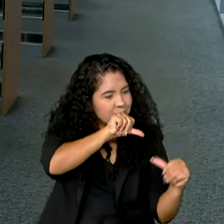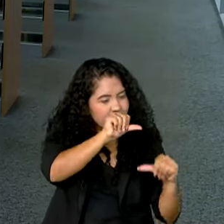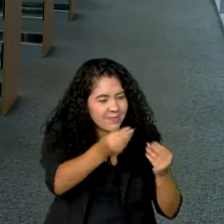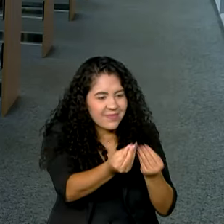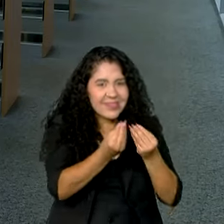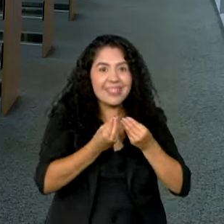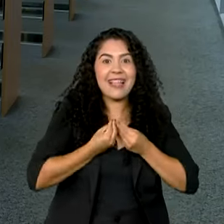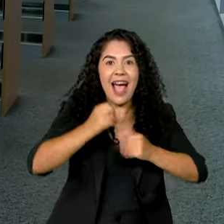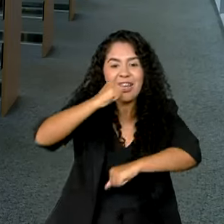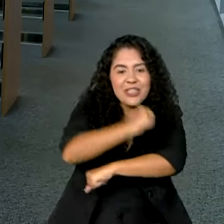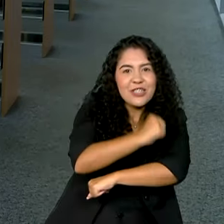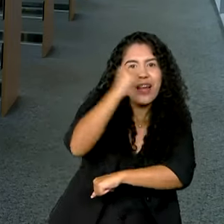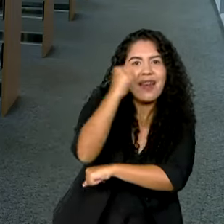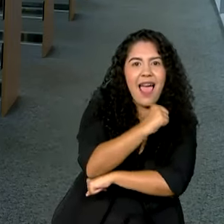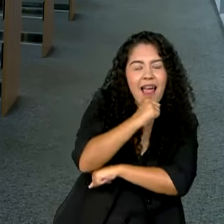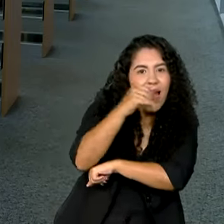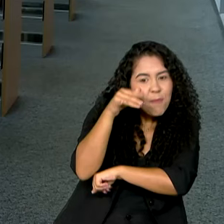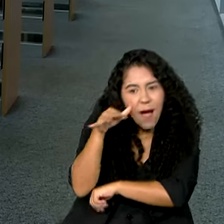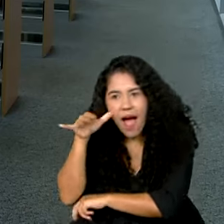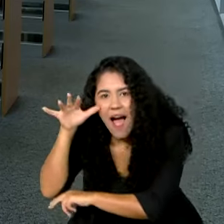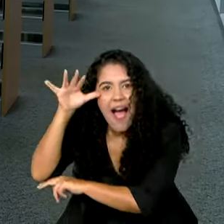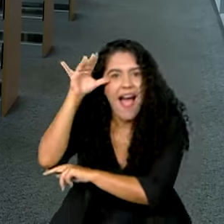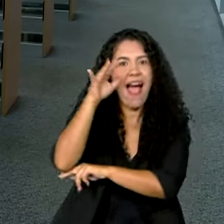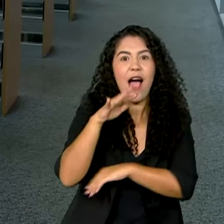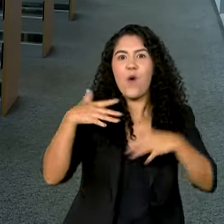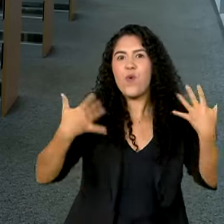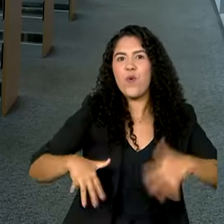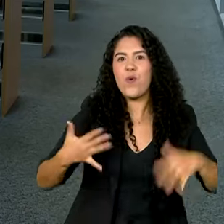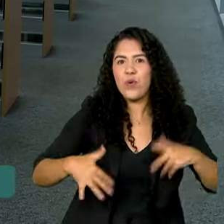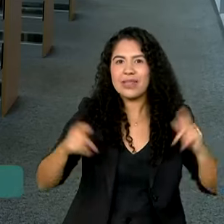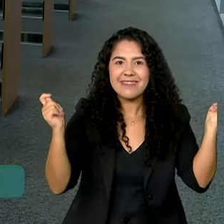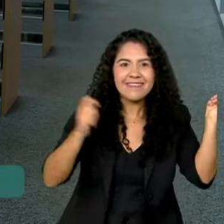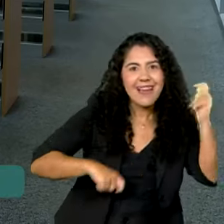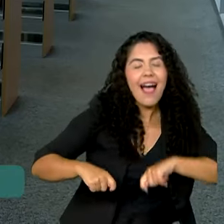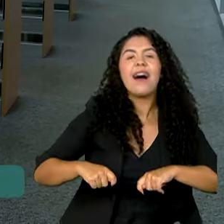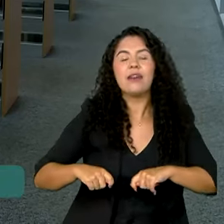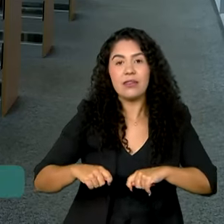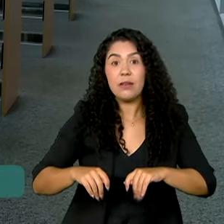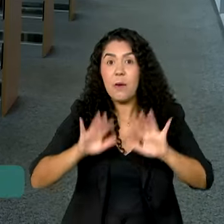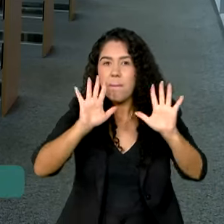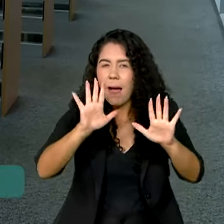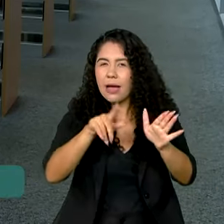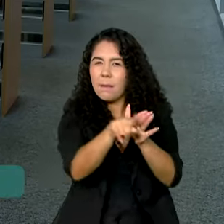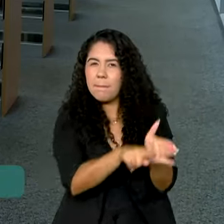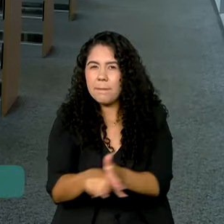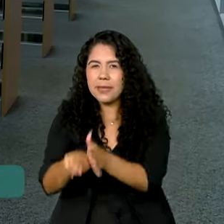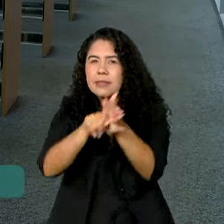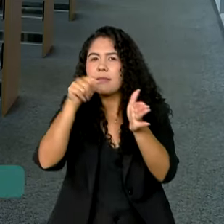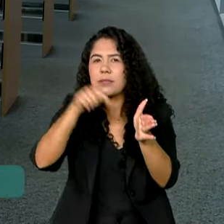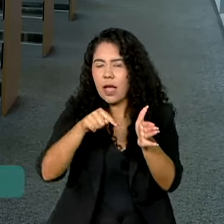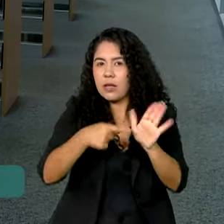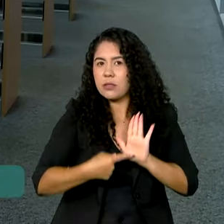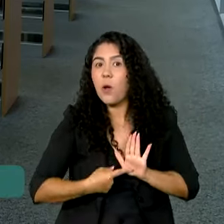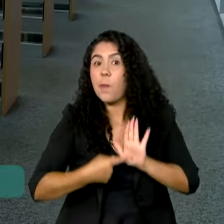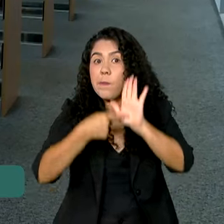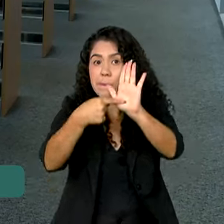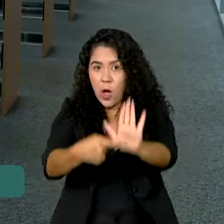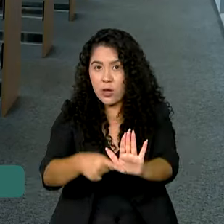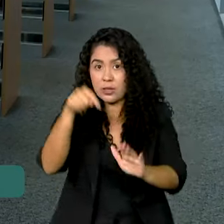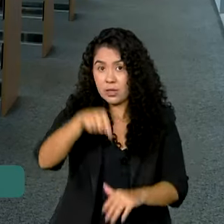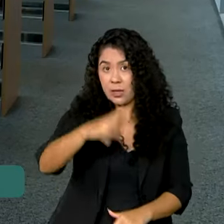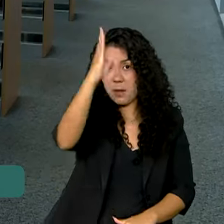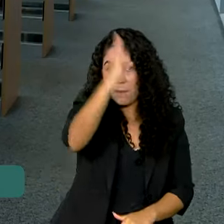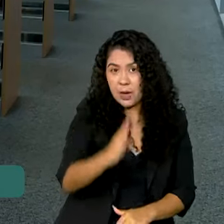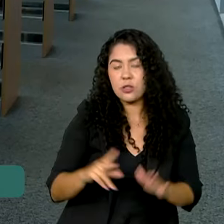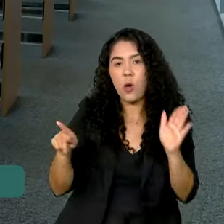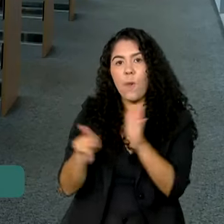viajar por vários destinos sem precisar sair do lugar. Mas segundo a pesquisa Retratos da Leitura no Brasil, do